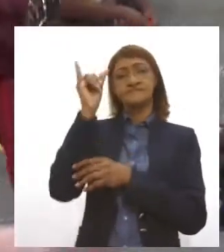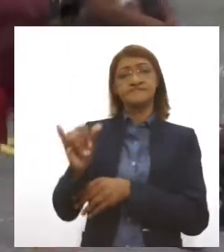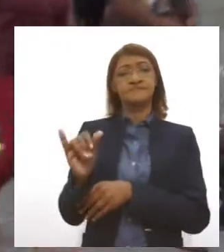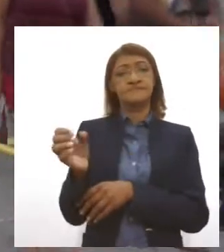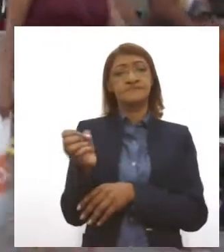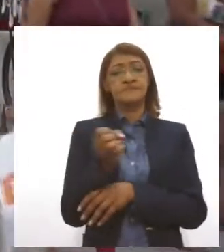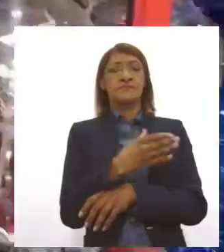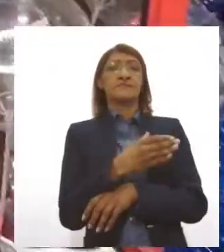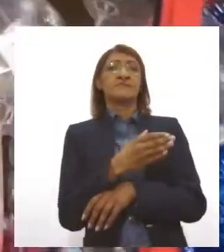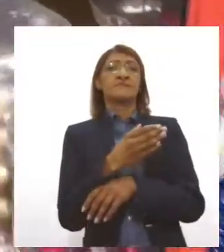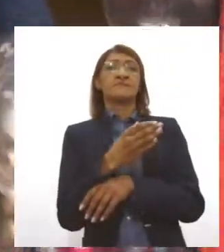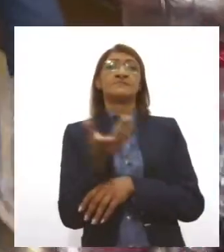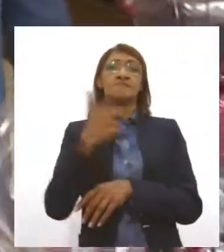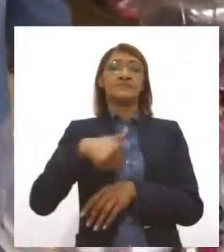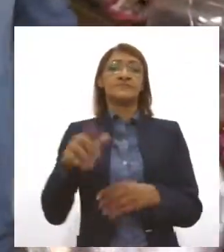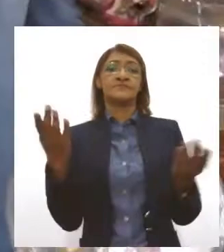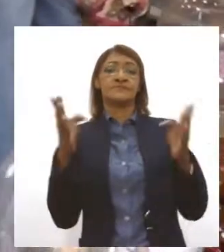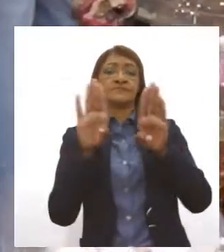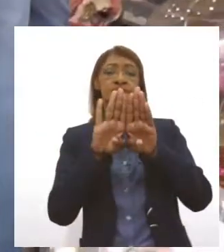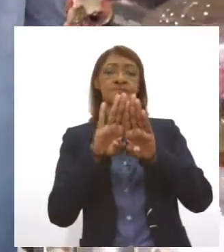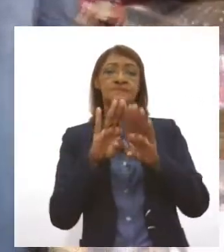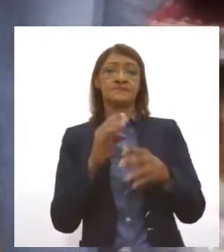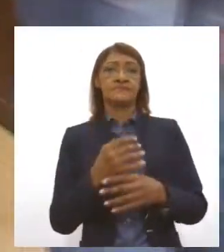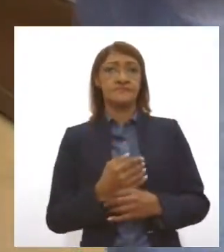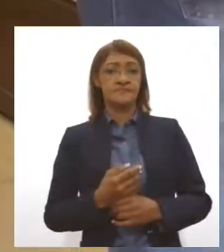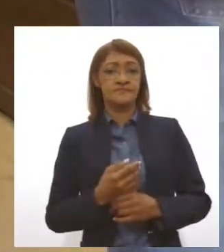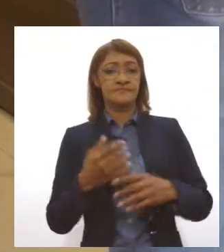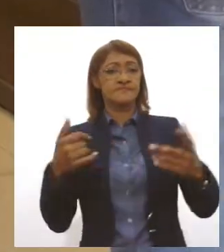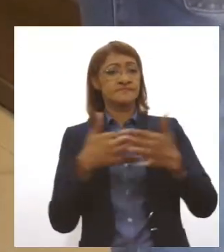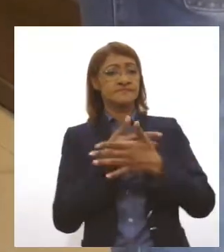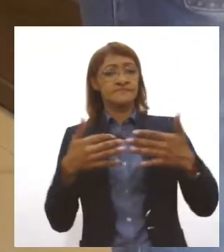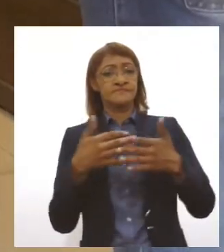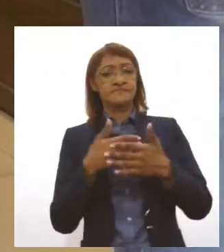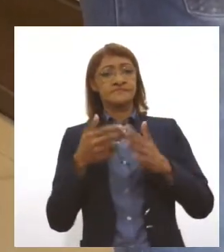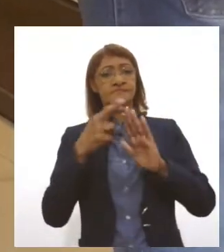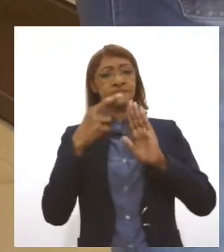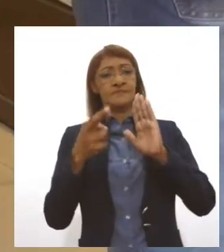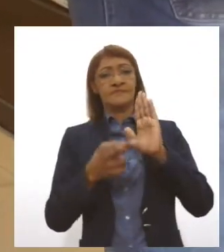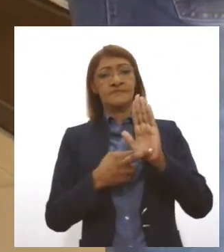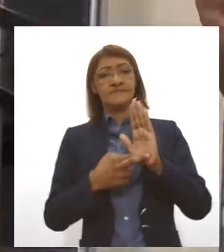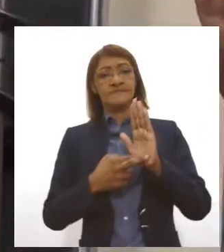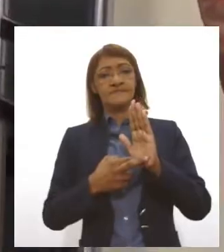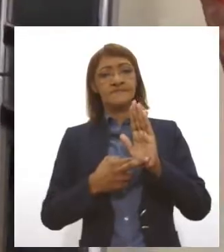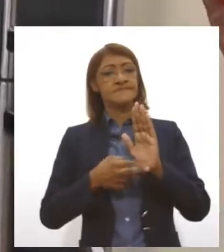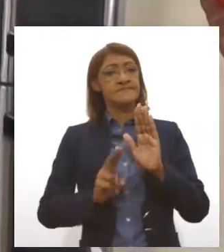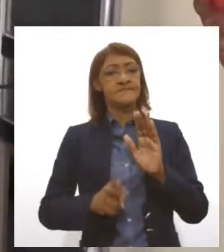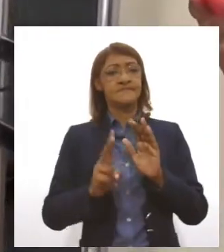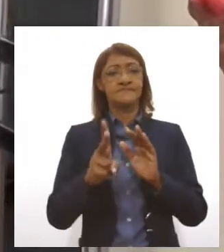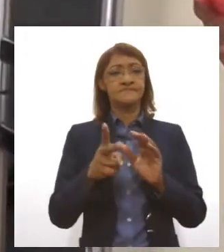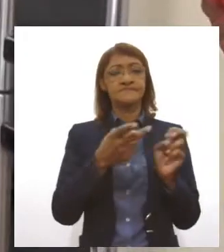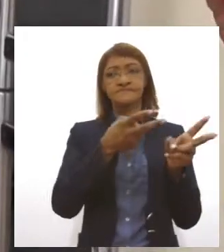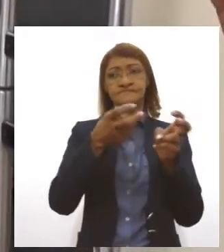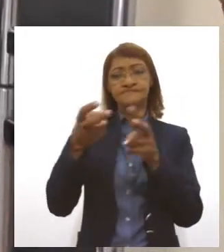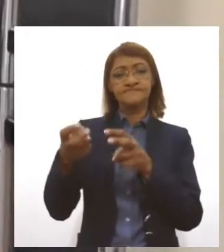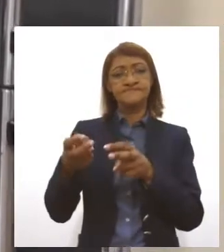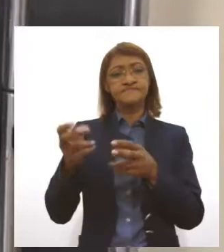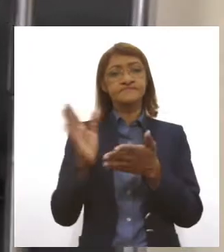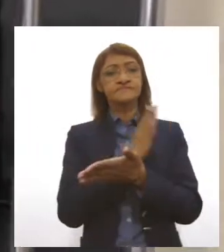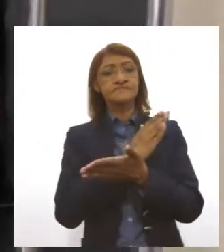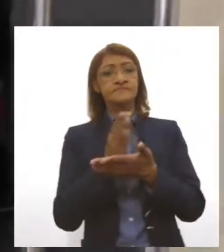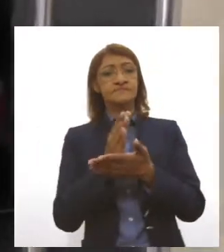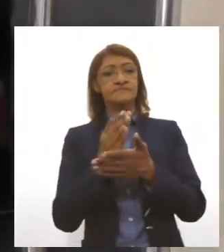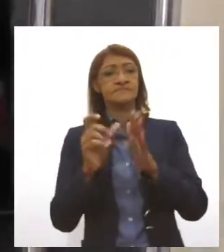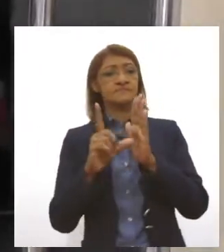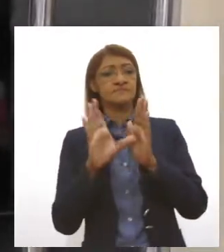de fechamento das lojas. No centro da cidade, a aplicação das regras de proteção é diversa. Algumas lojas medem a temperatura na